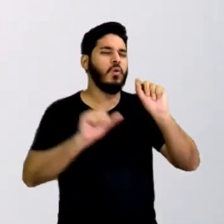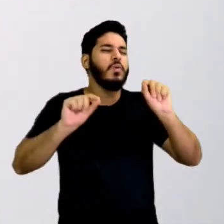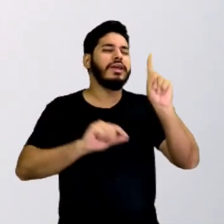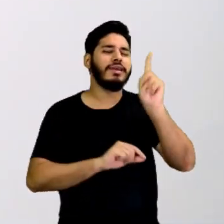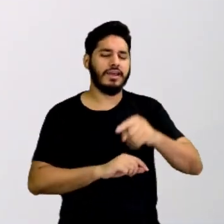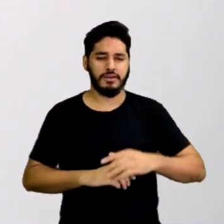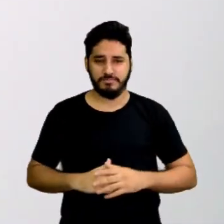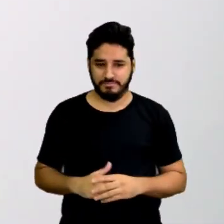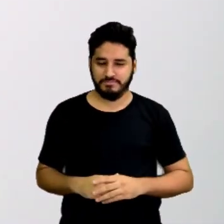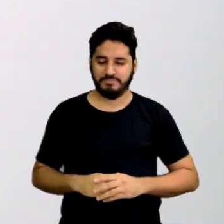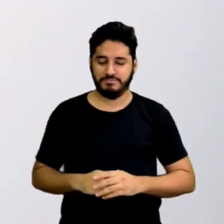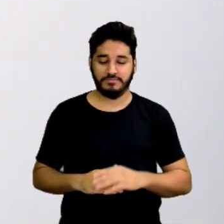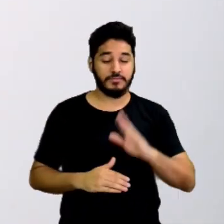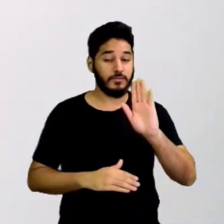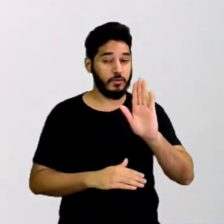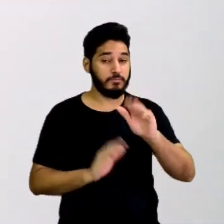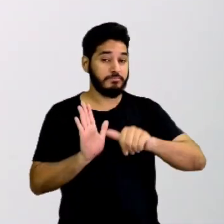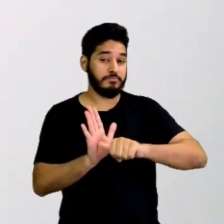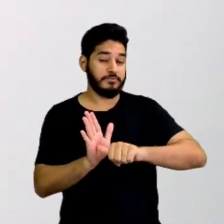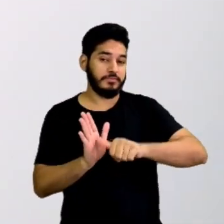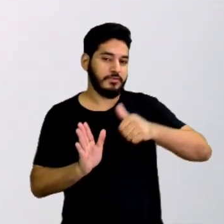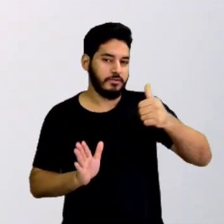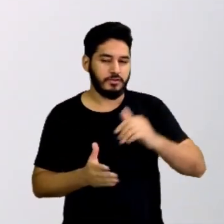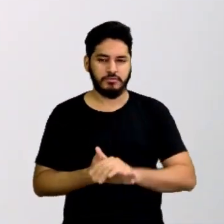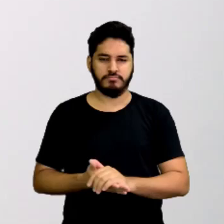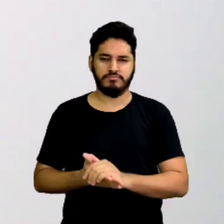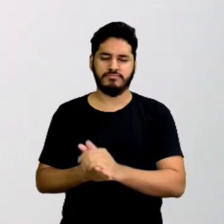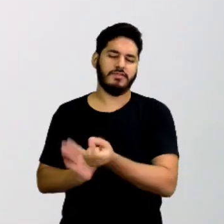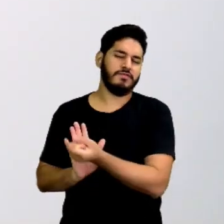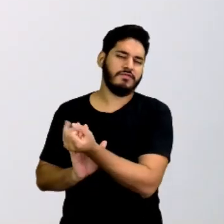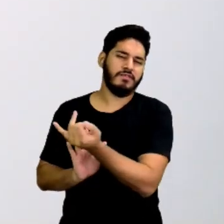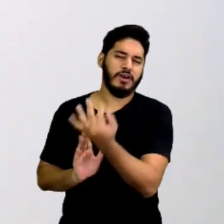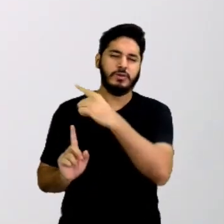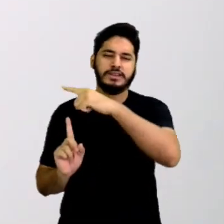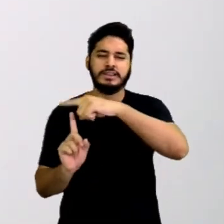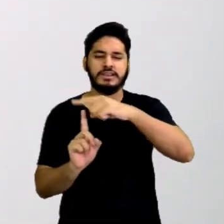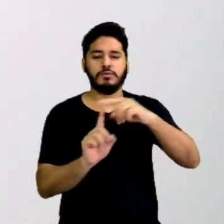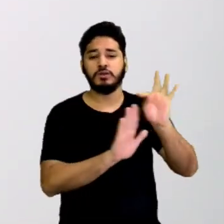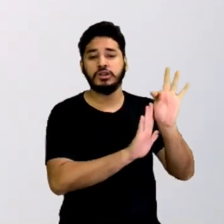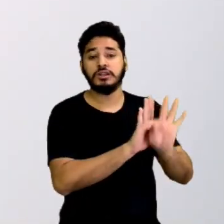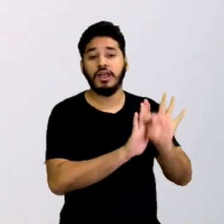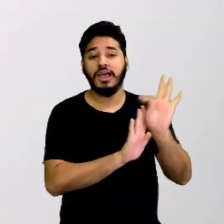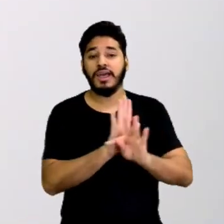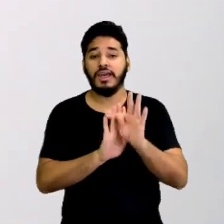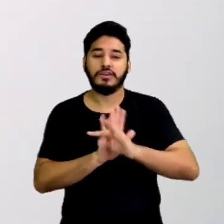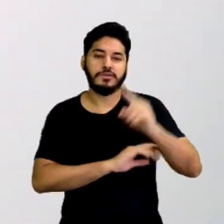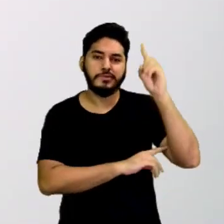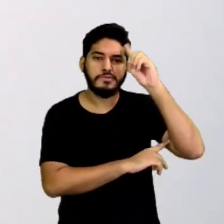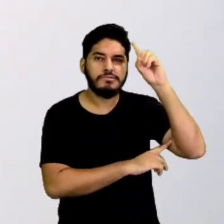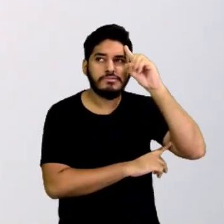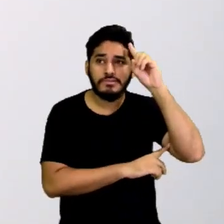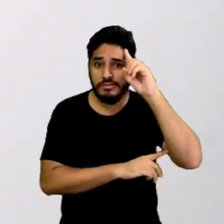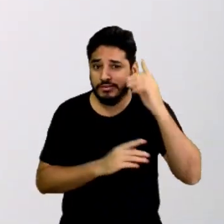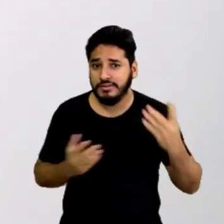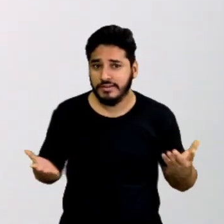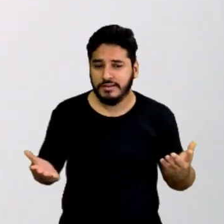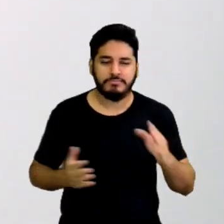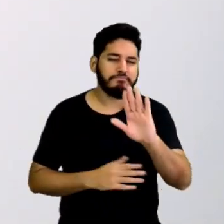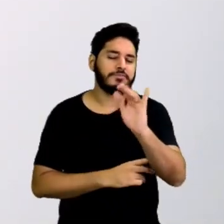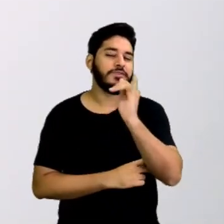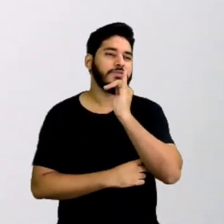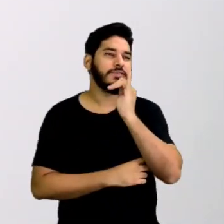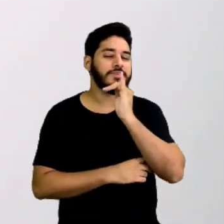Primeiro, inúmeras formas de textos no nosso dia a dia. Por exemplo,